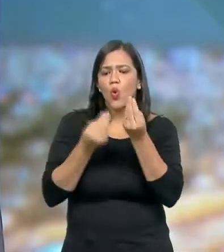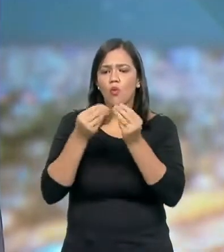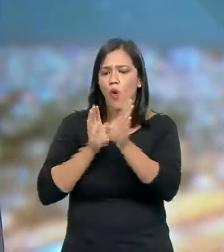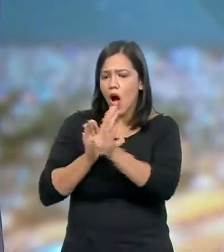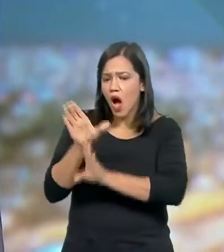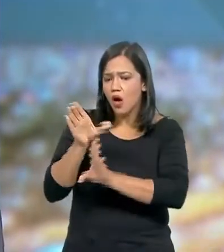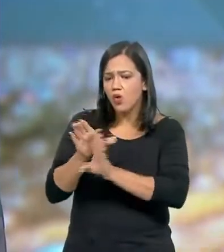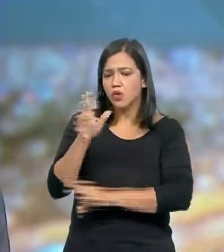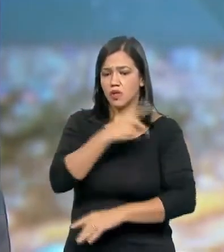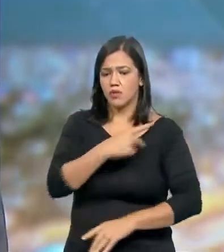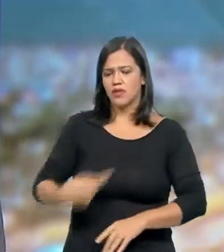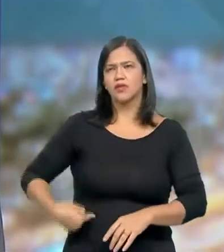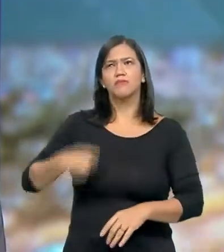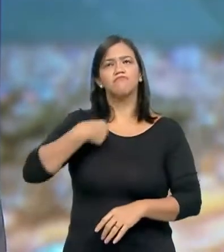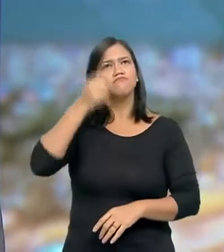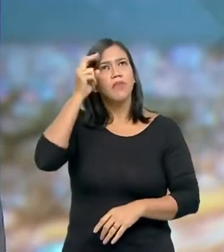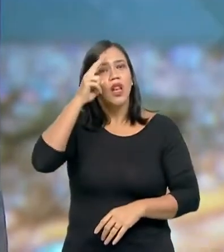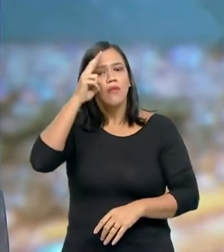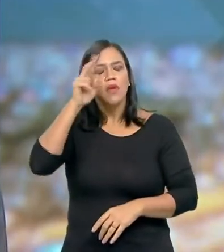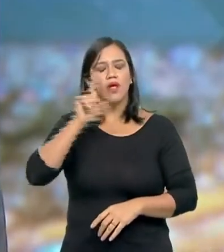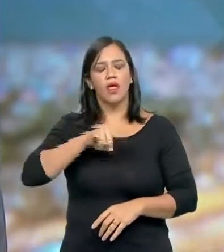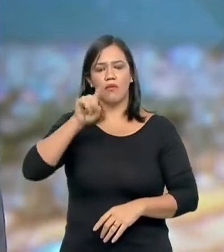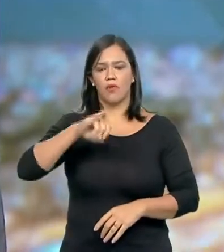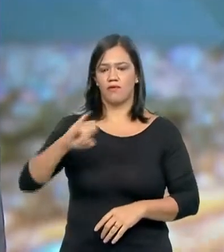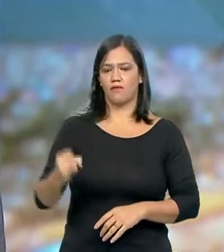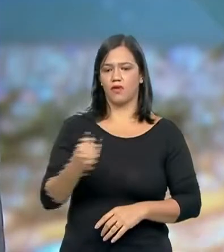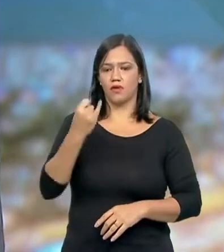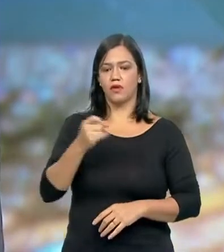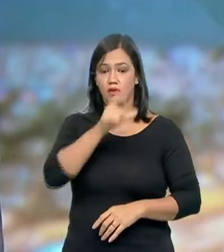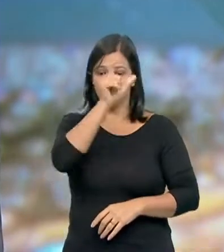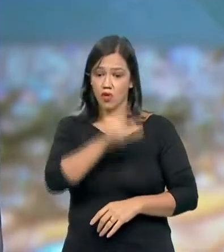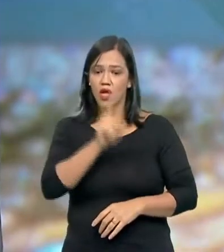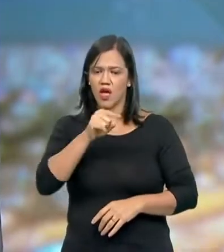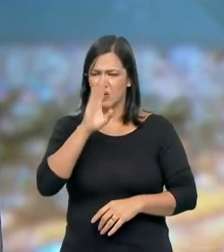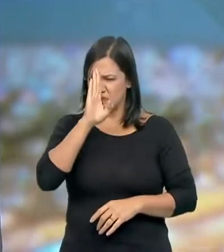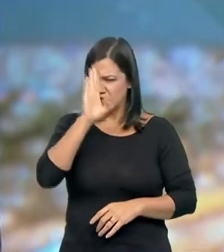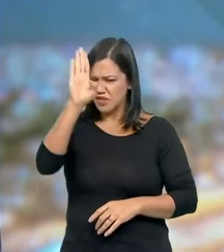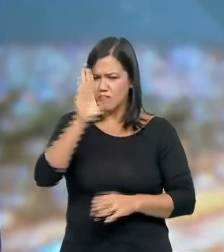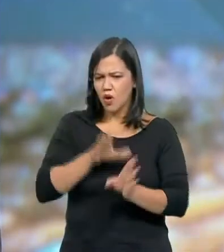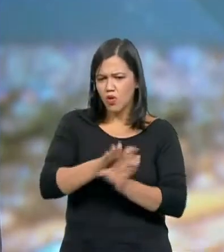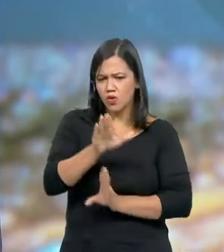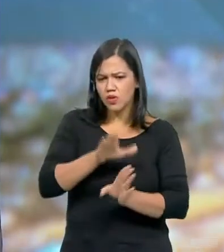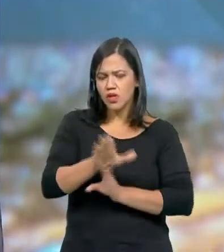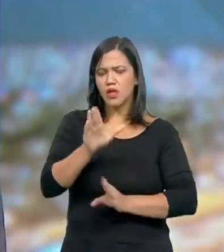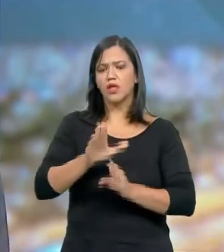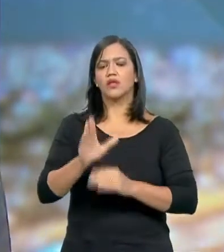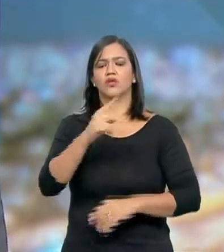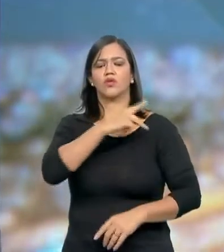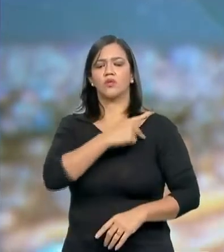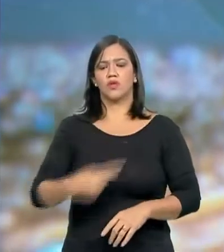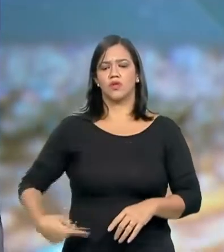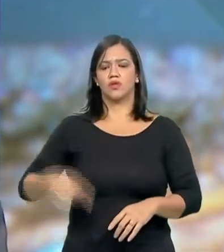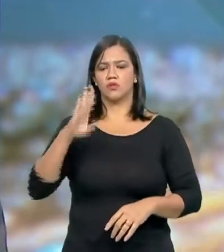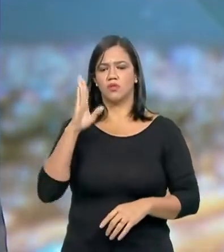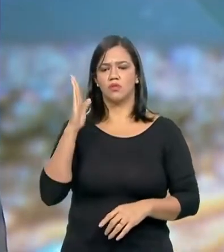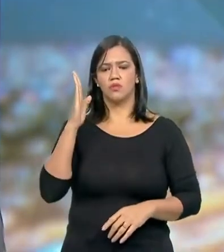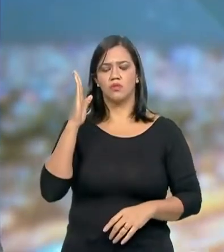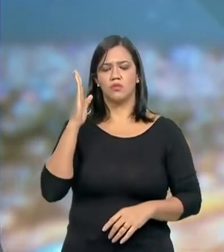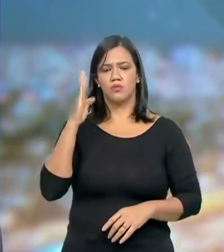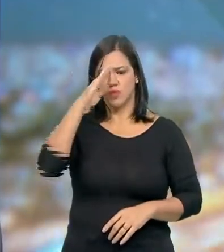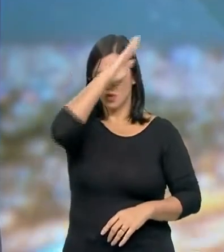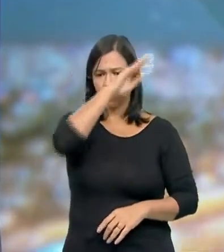o presidente. Isso me lembrou o seguinte, aproveitando aí que o senhor é um dos principais conselheiros do presidente Bolsonaro. Ministro, eu